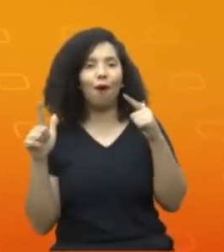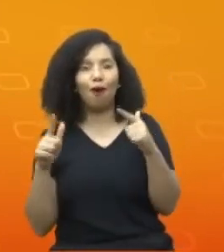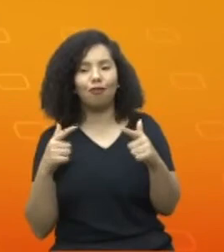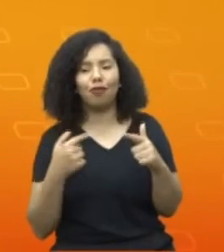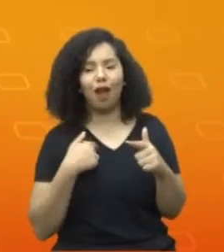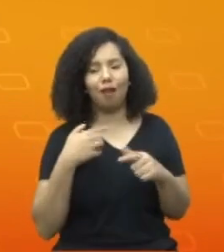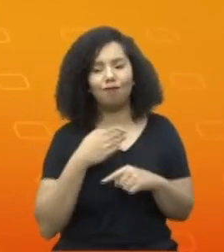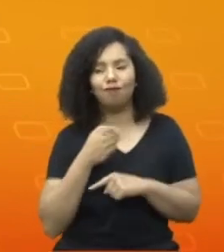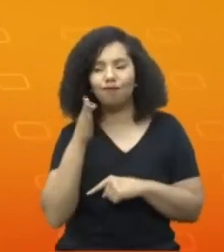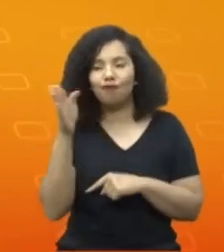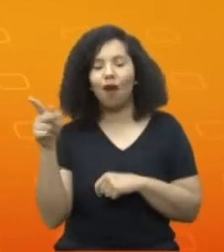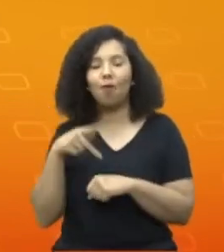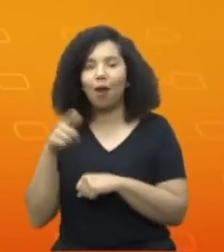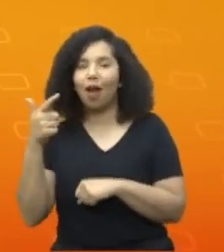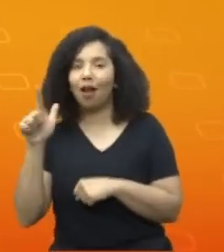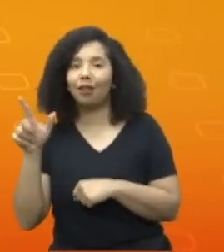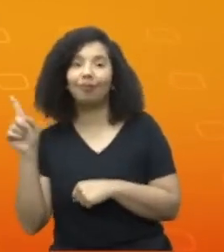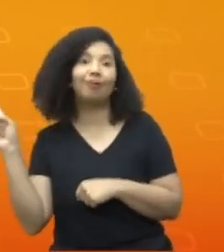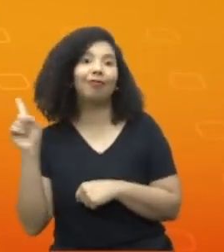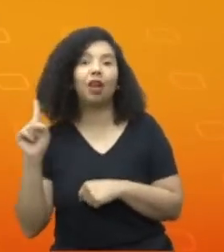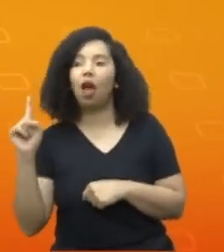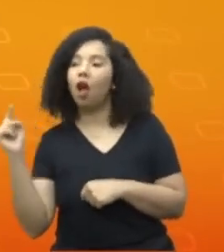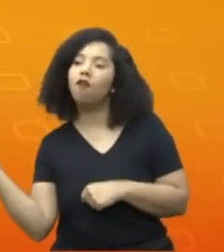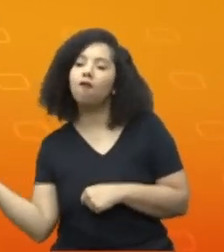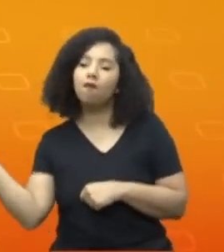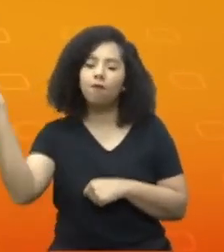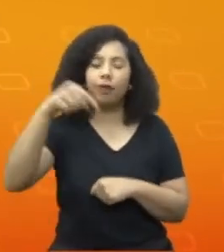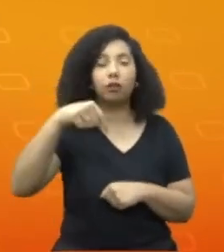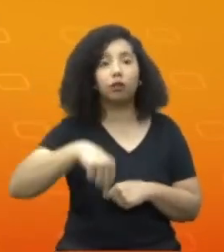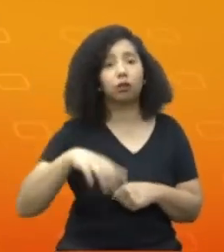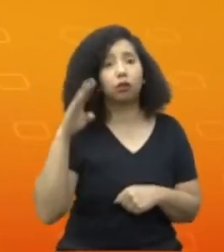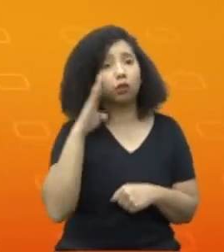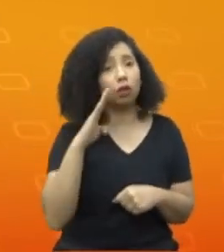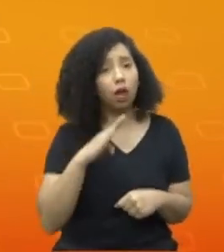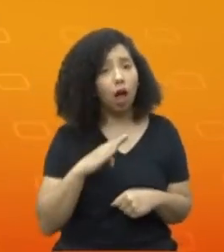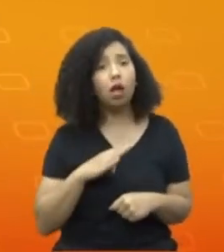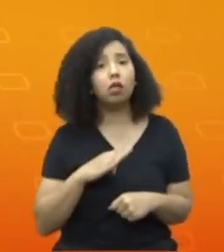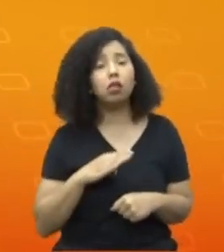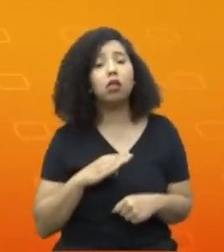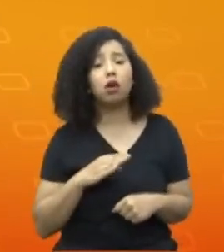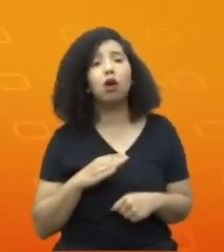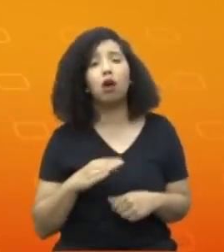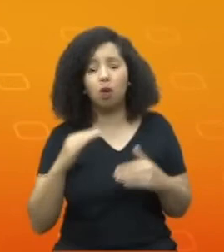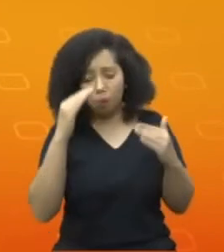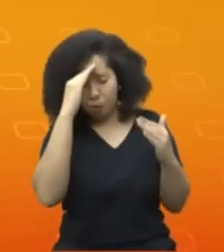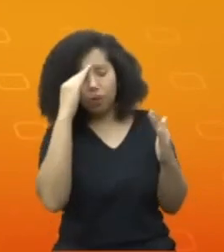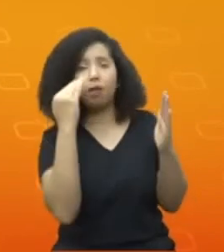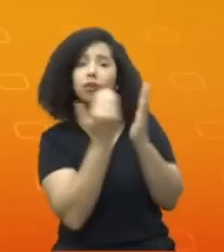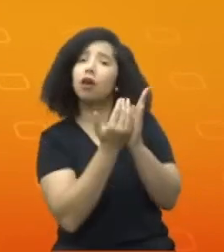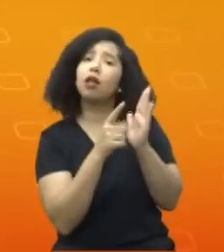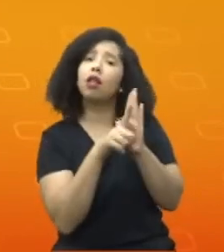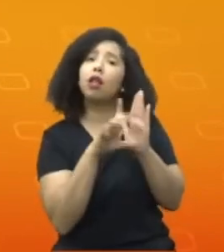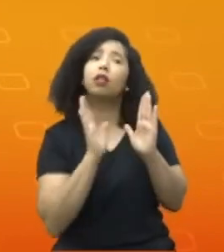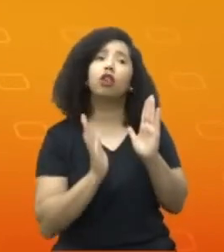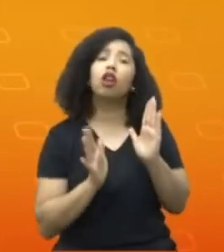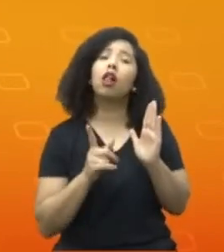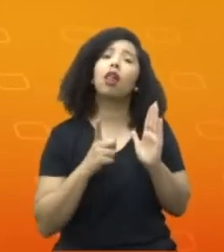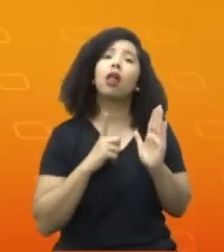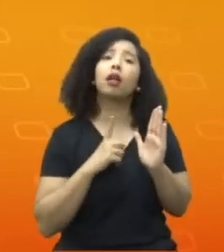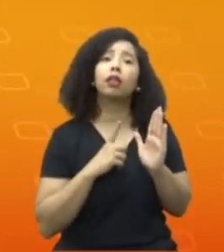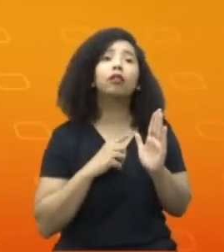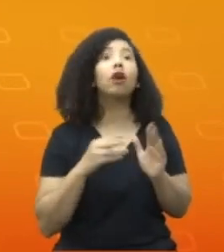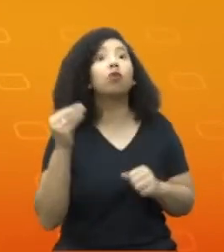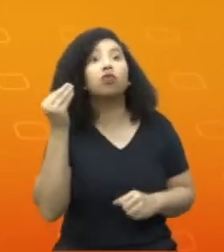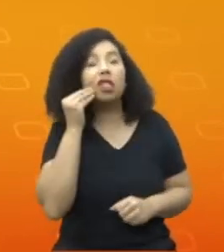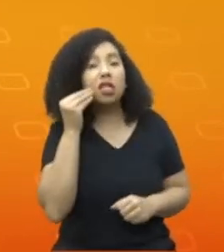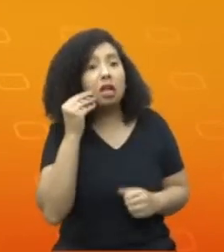se submeteram às regras estabelecidas pela chamada, estão sendo testados por, enfim, dezenas de profissionais que